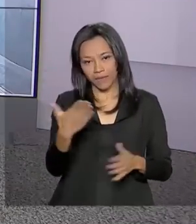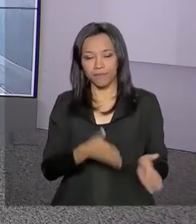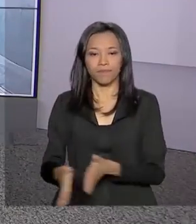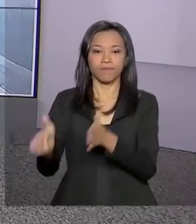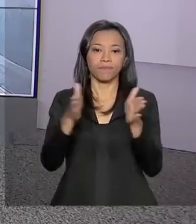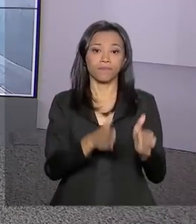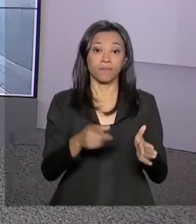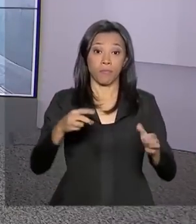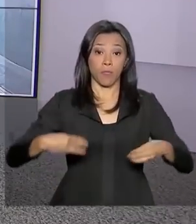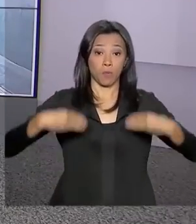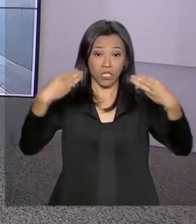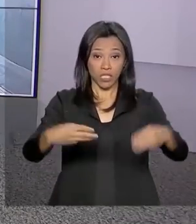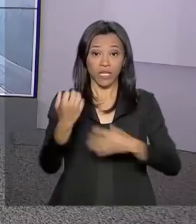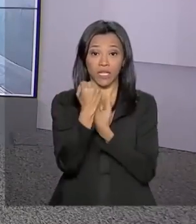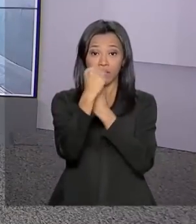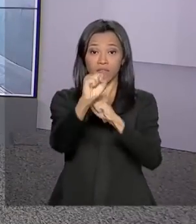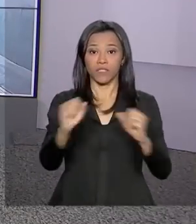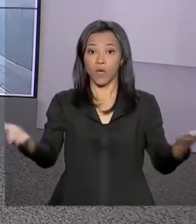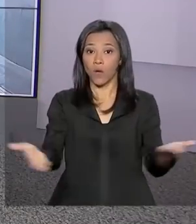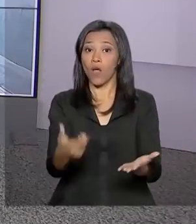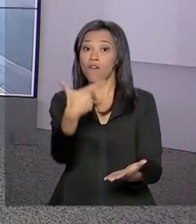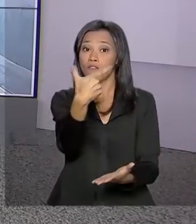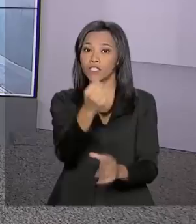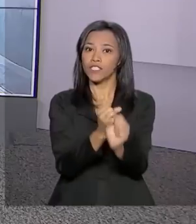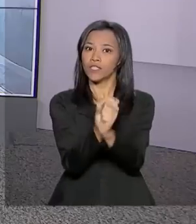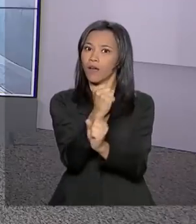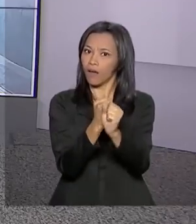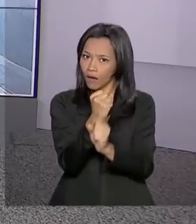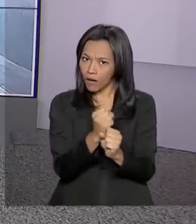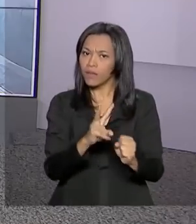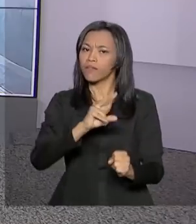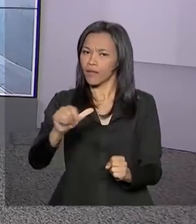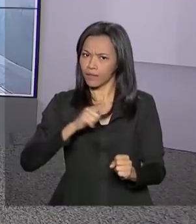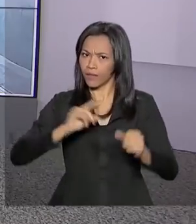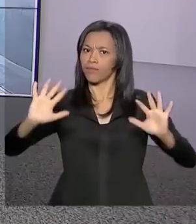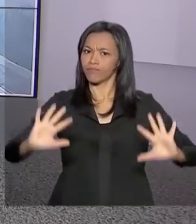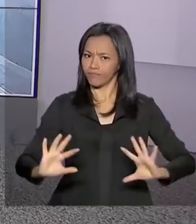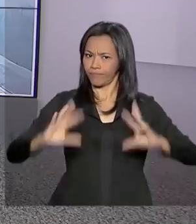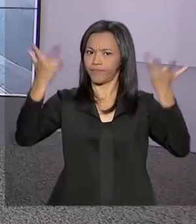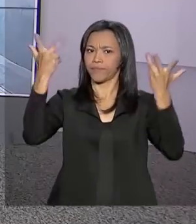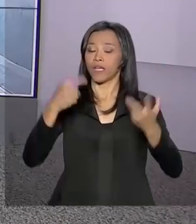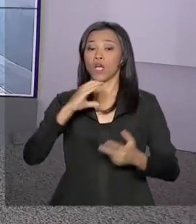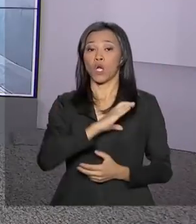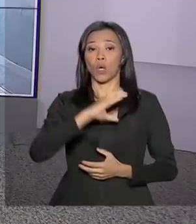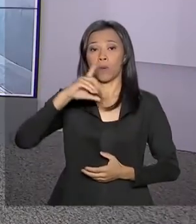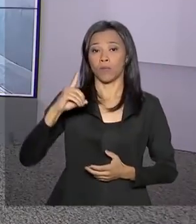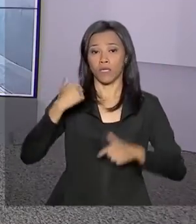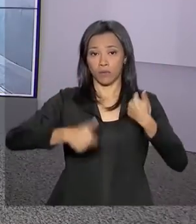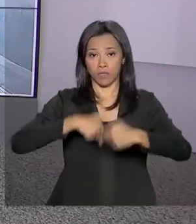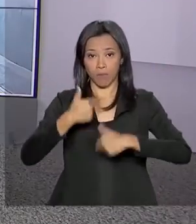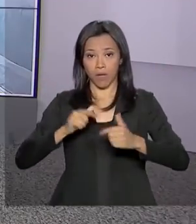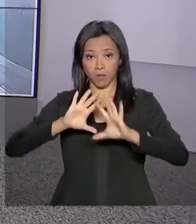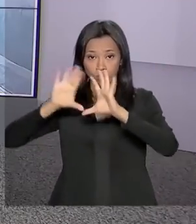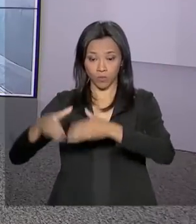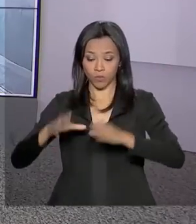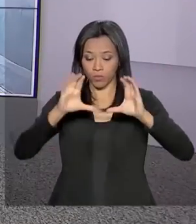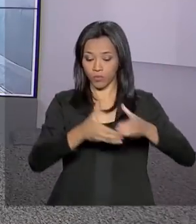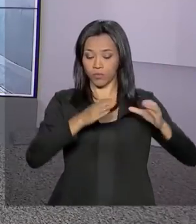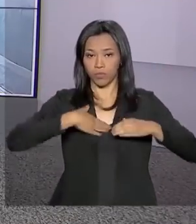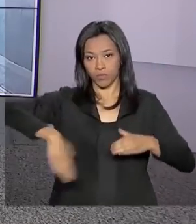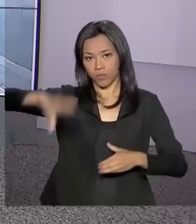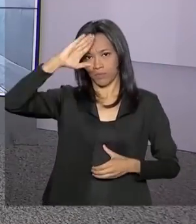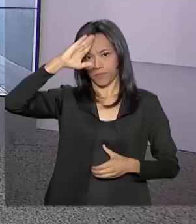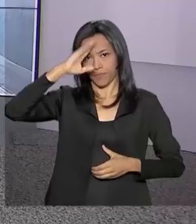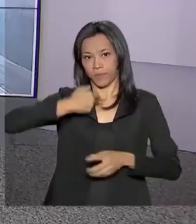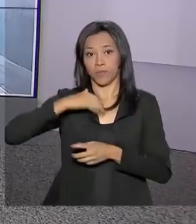Ministério da Defesa está completando 20 anos e vai ter cerimônia para comemorar. Além de coordenar o trabalho integrado das Forças Armadas, a